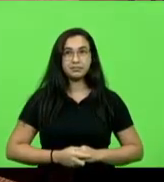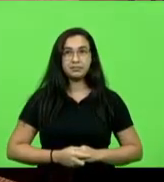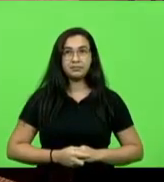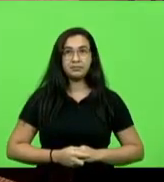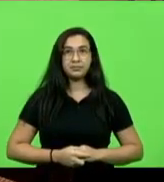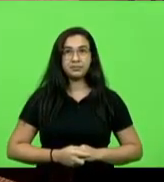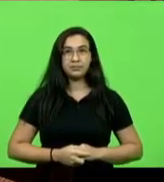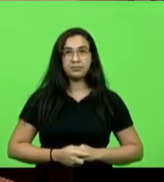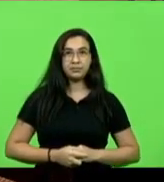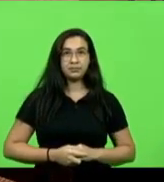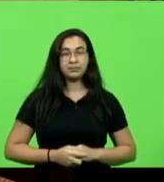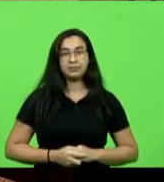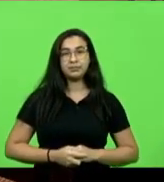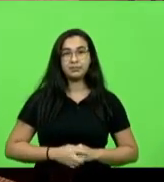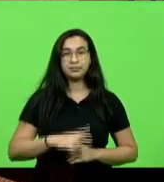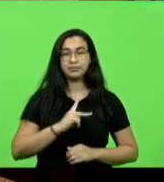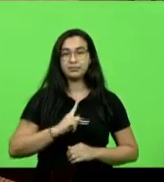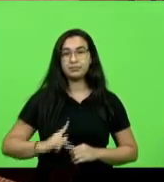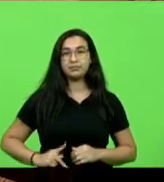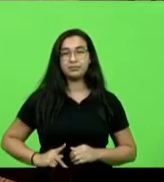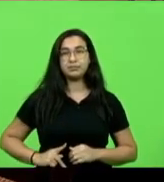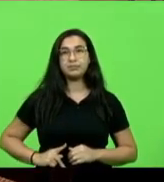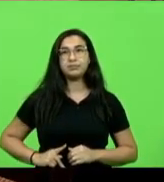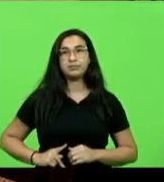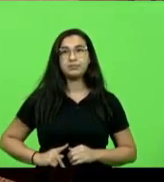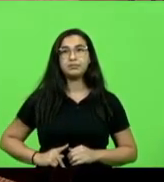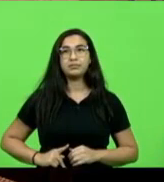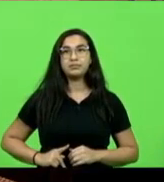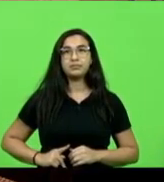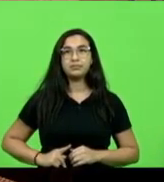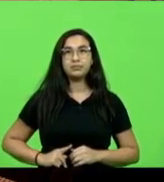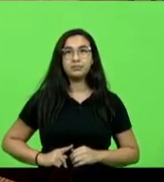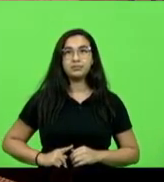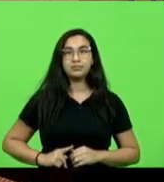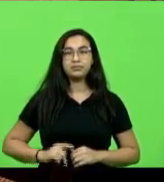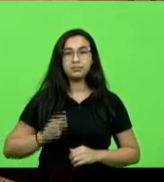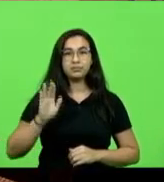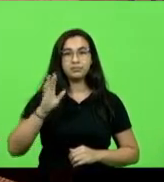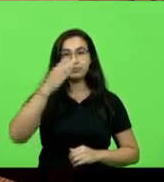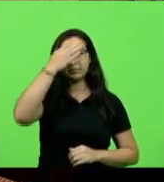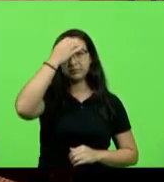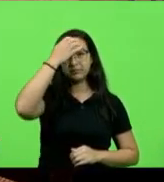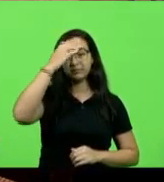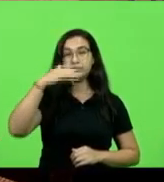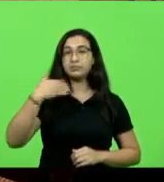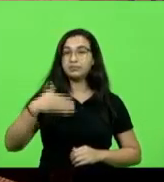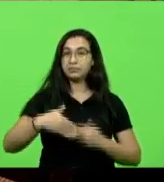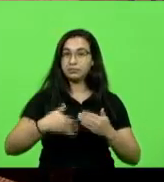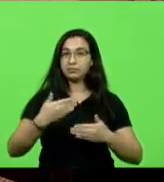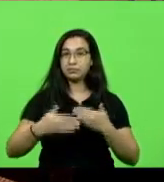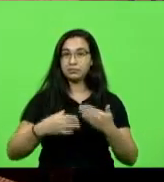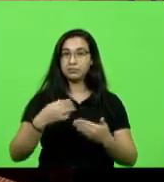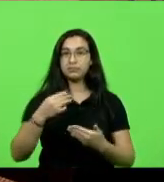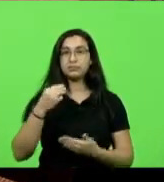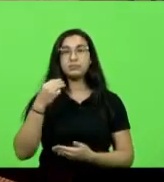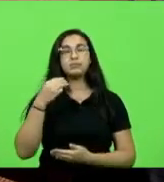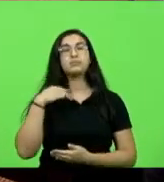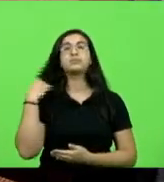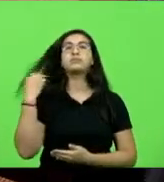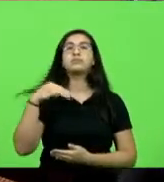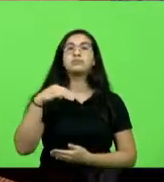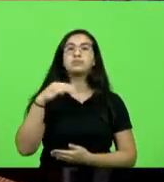Senhor presidente, pela ordem, presidente. Pela ordem, deputado Ismael dos Santos, na sequência, deputado Marcos Vieira. Só para entender